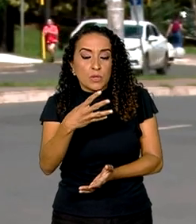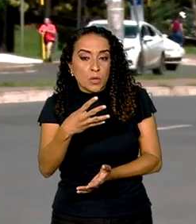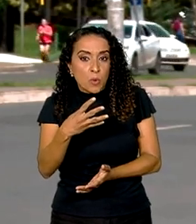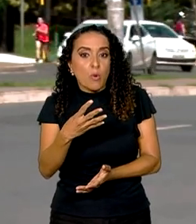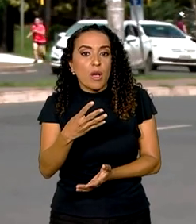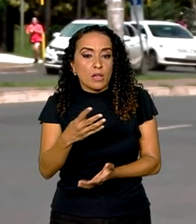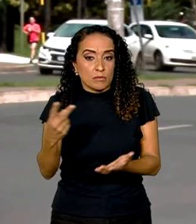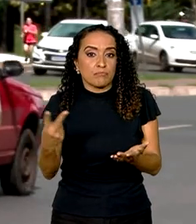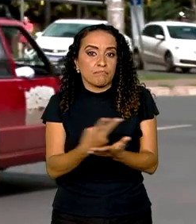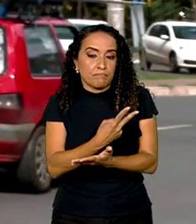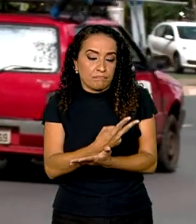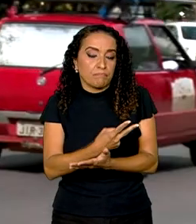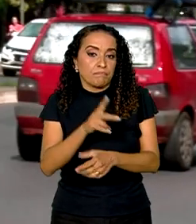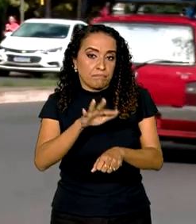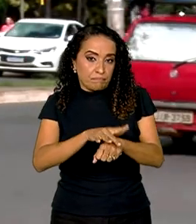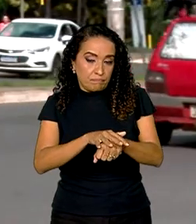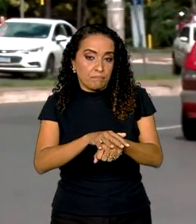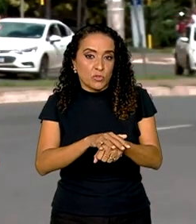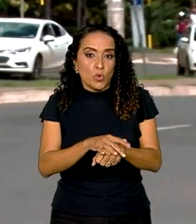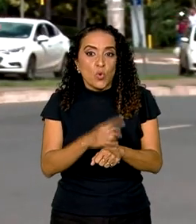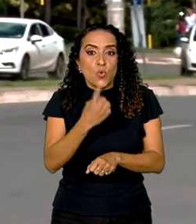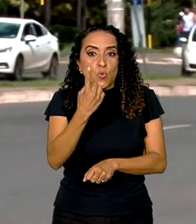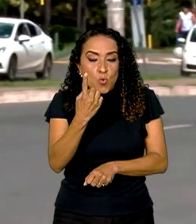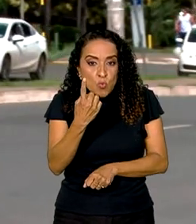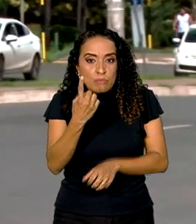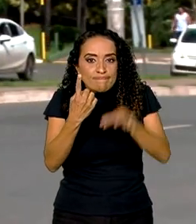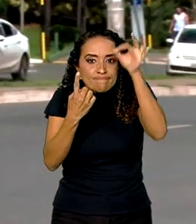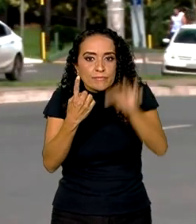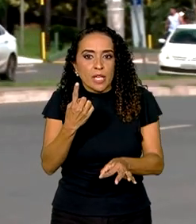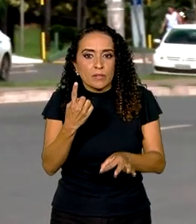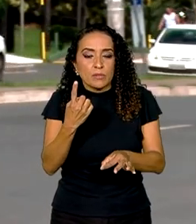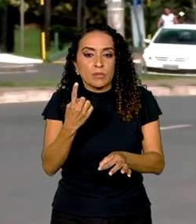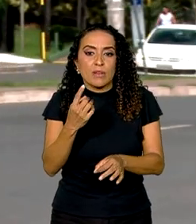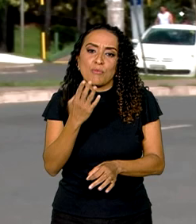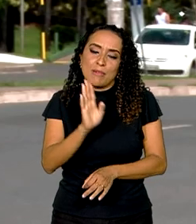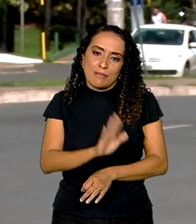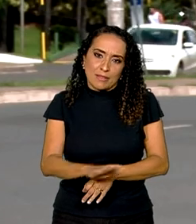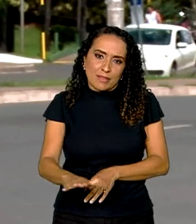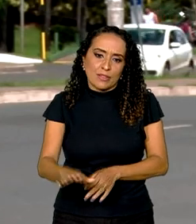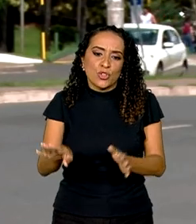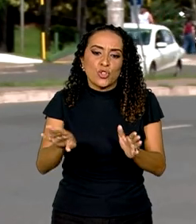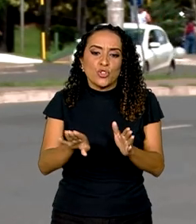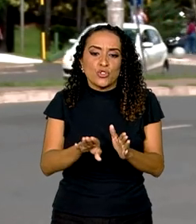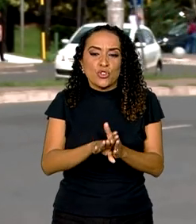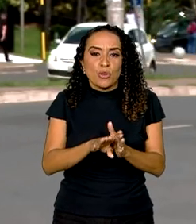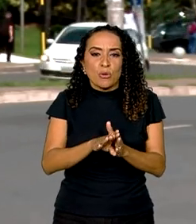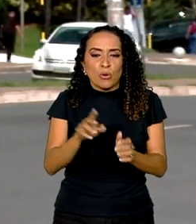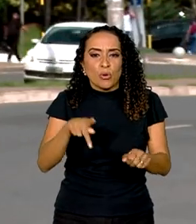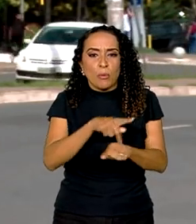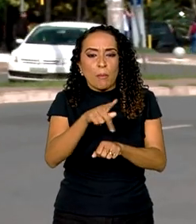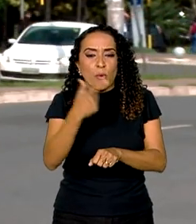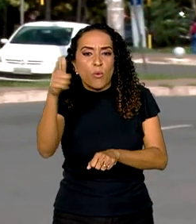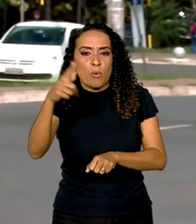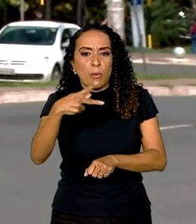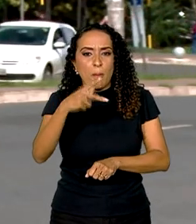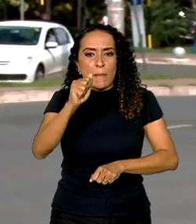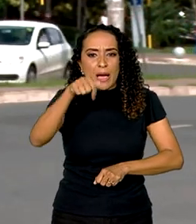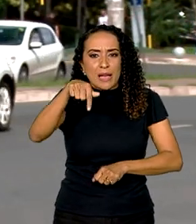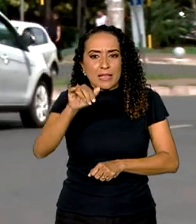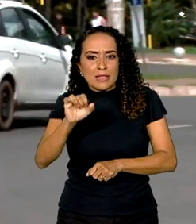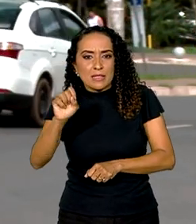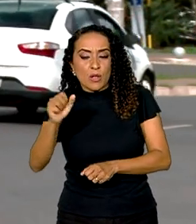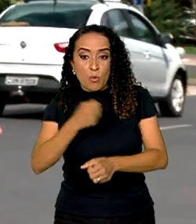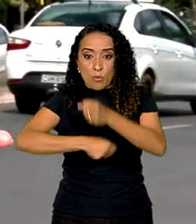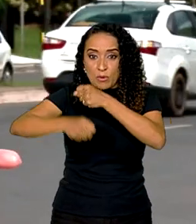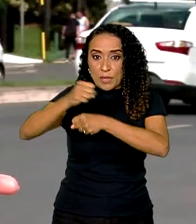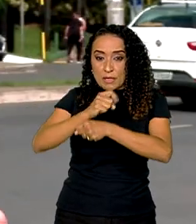suspeitos da doença, sendo que um deles foi confirmado, uma criança que chegou do Paquistão. No ano passado, foram cerca